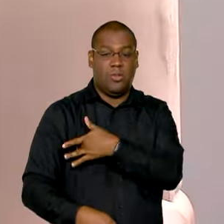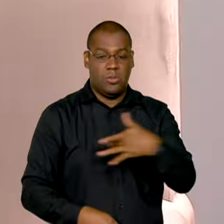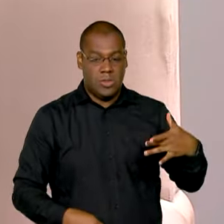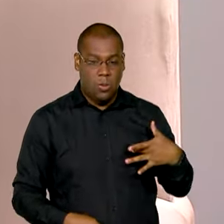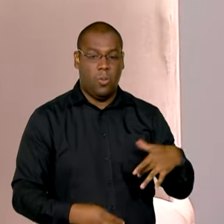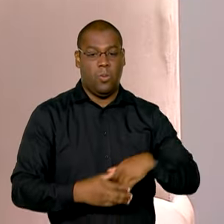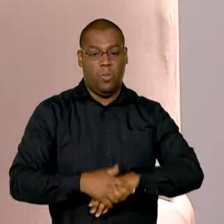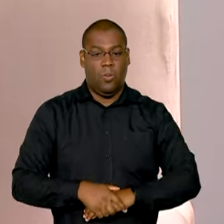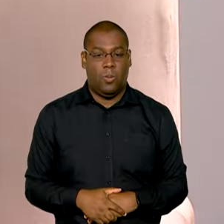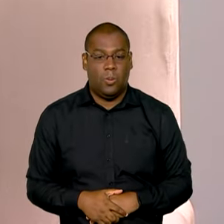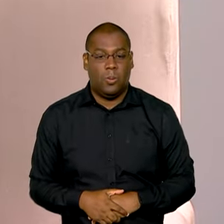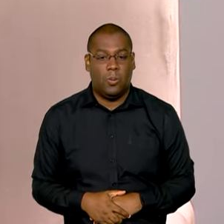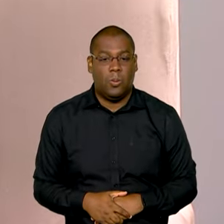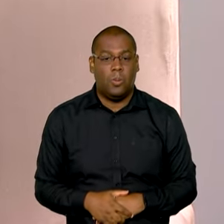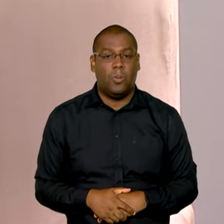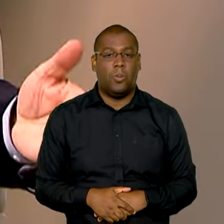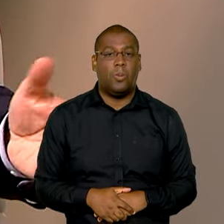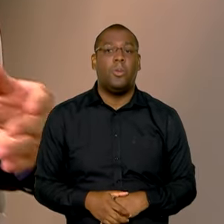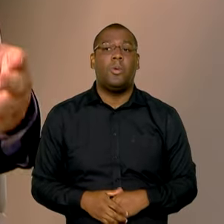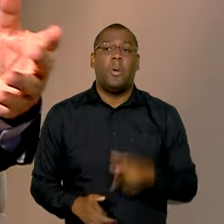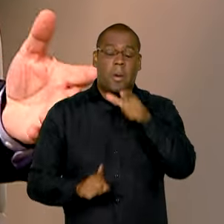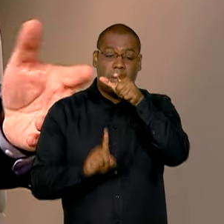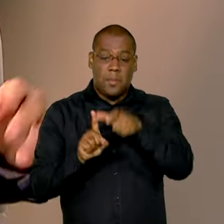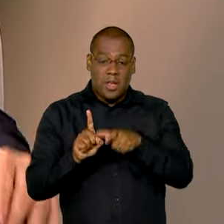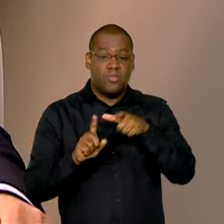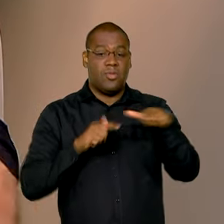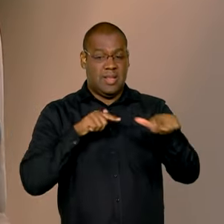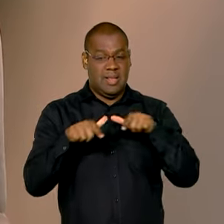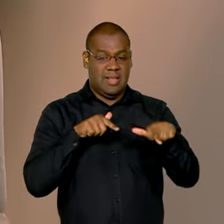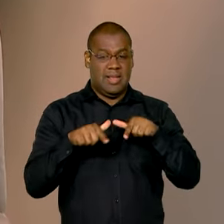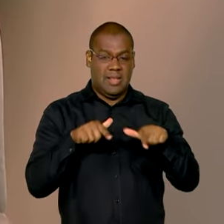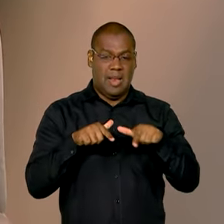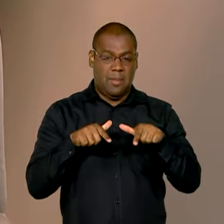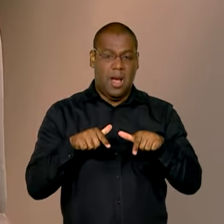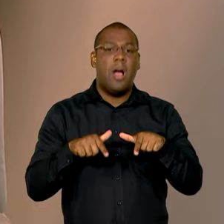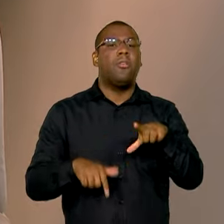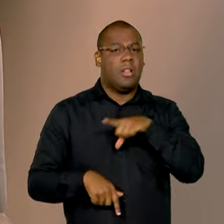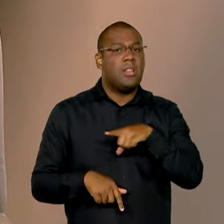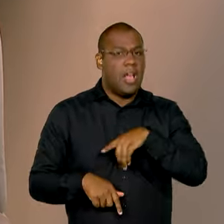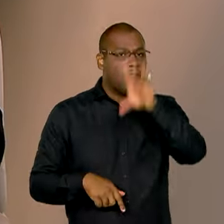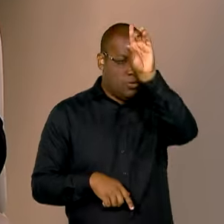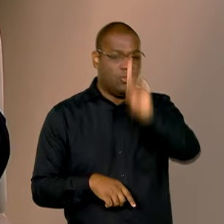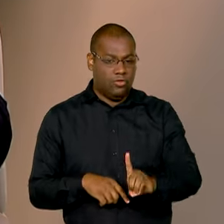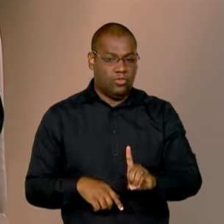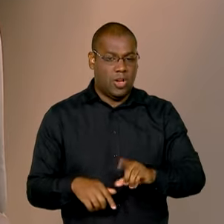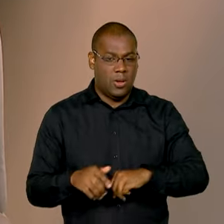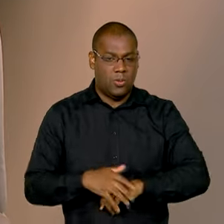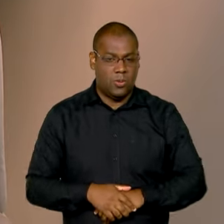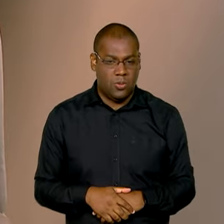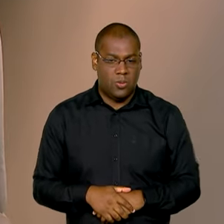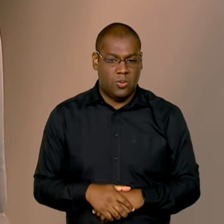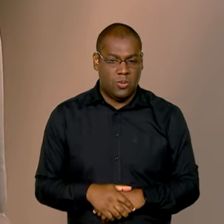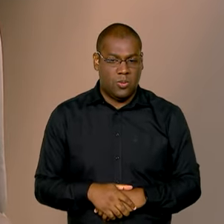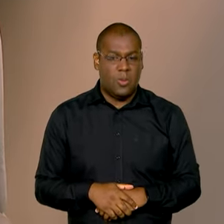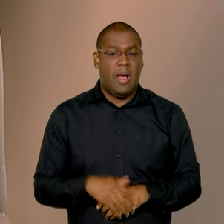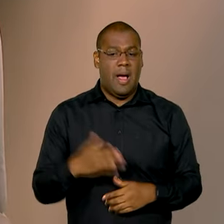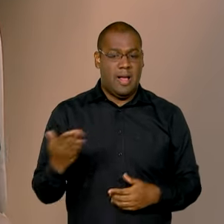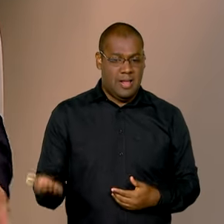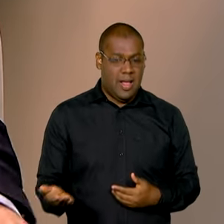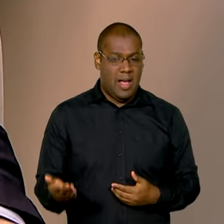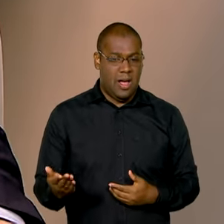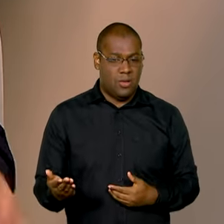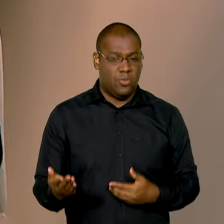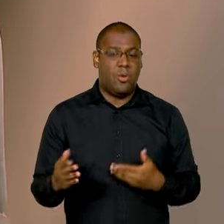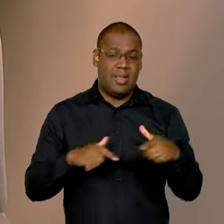Porque o que acontece hoje? A pessoa que é empregada, que é segurada, ele tem direito ao benefício. Ele fica afastado bastante